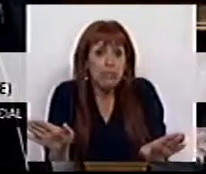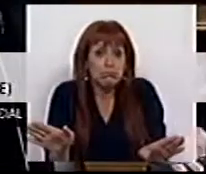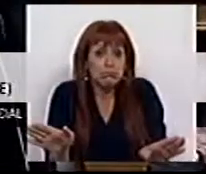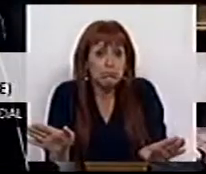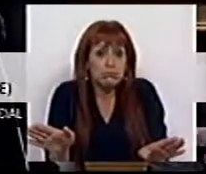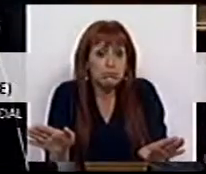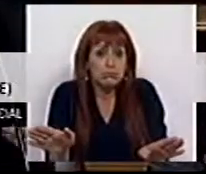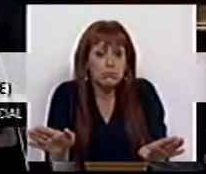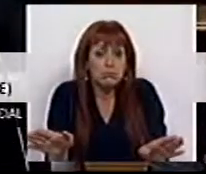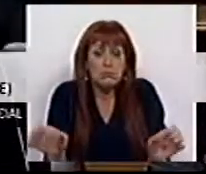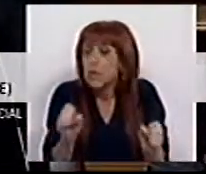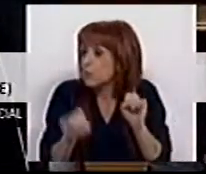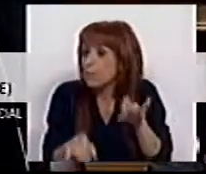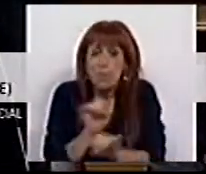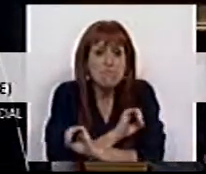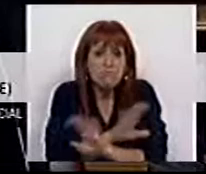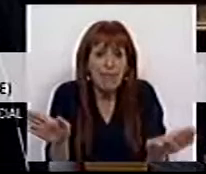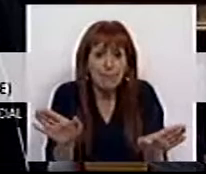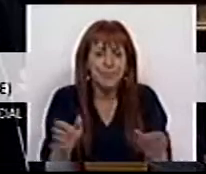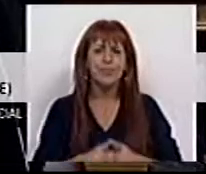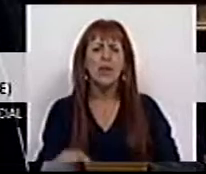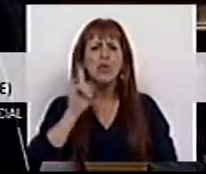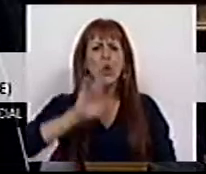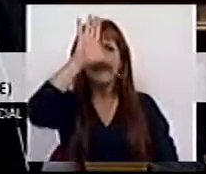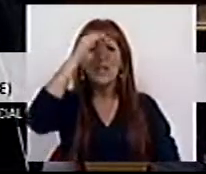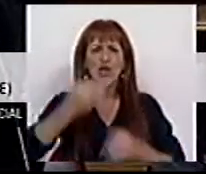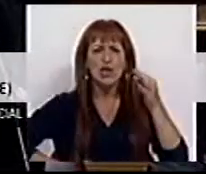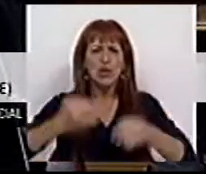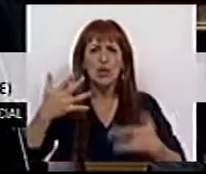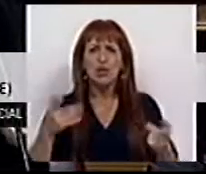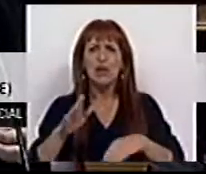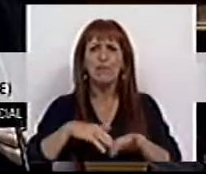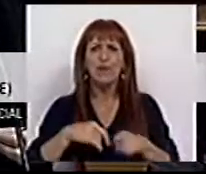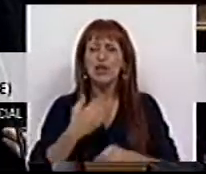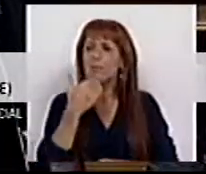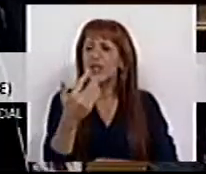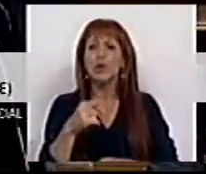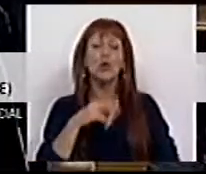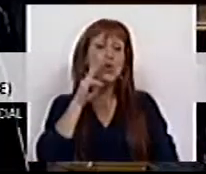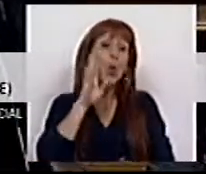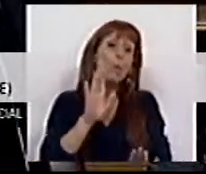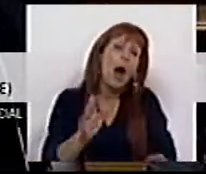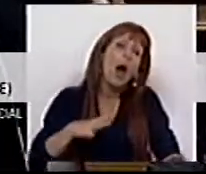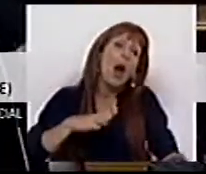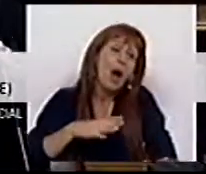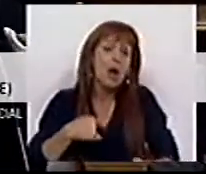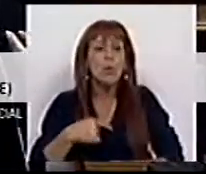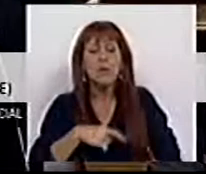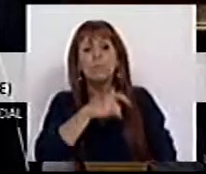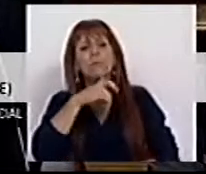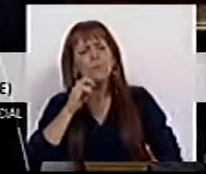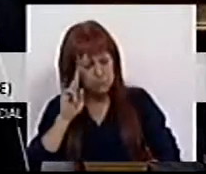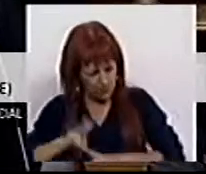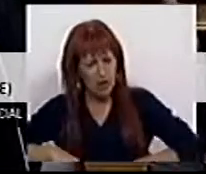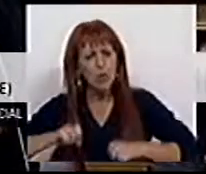nada. Não se passou nada. A Sra. Ministra da Justiça fez um pedido de desculpas, comprometeu